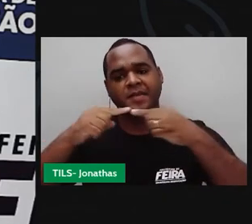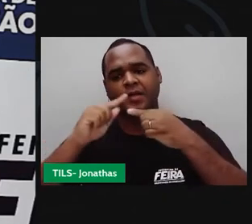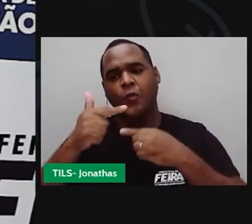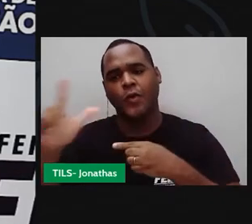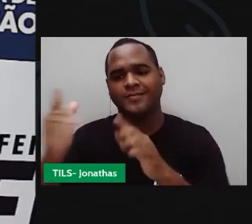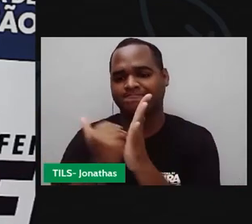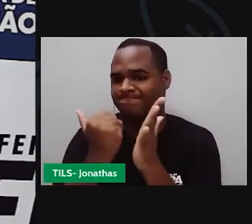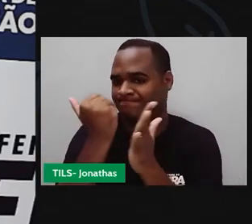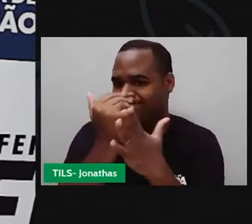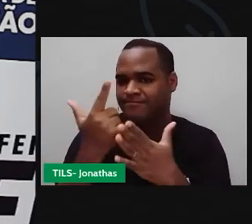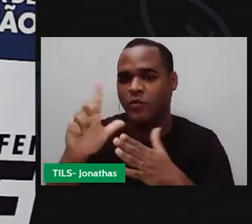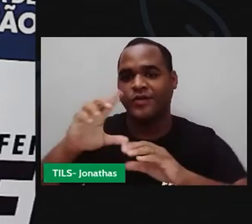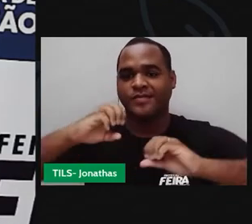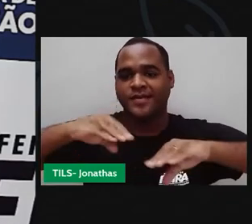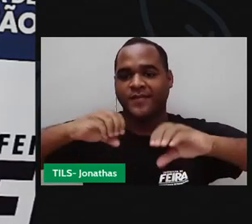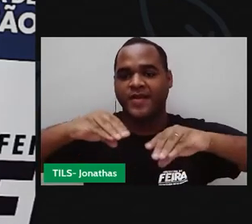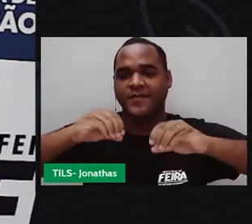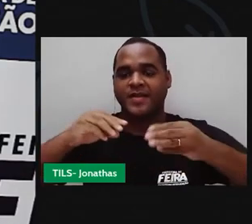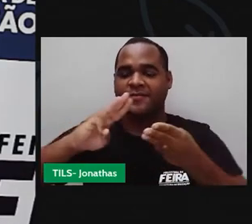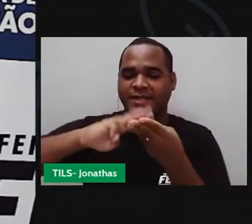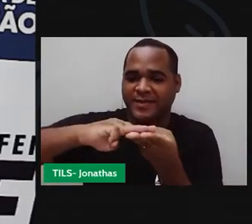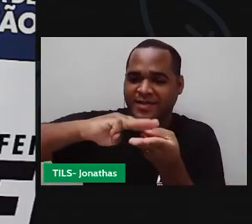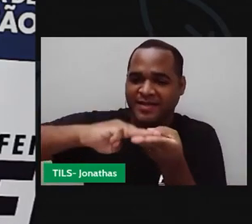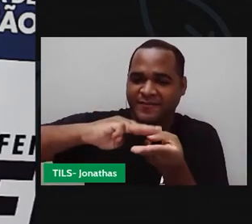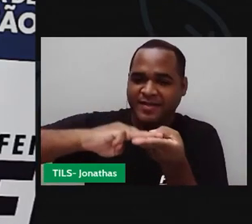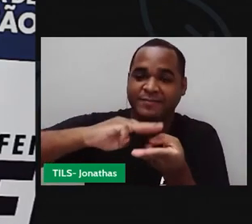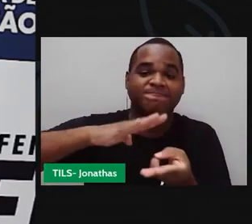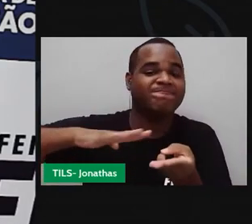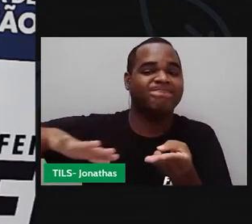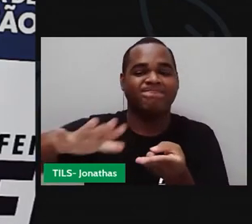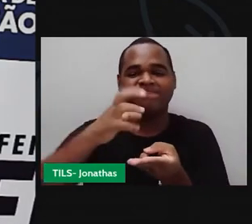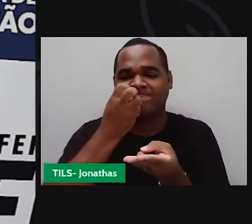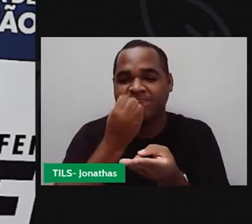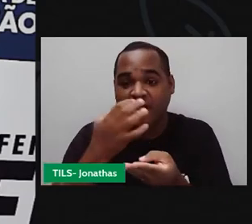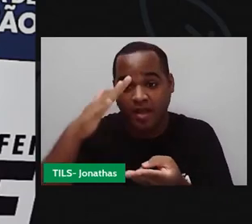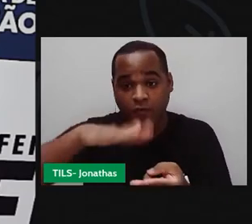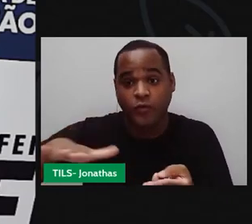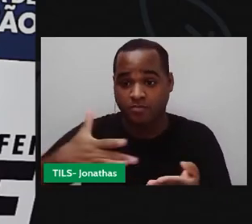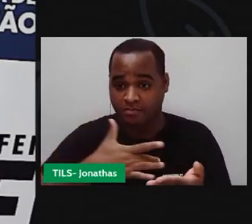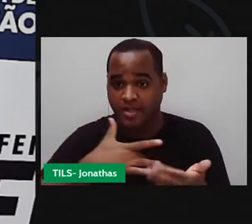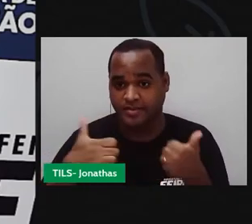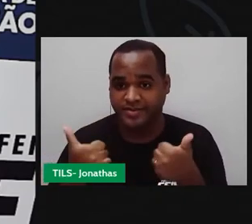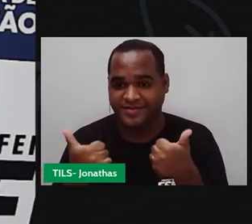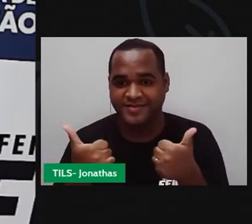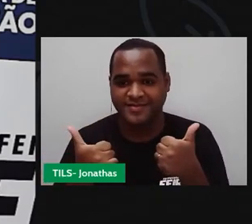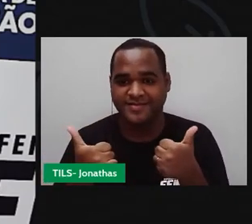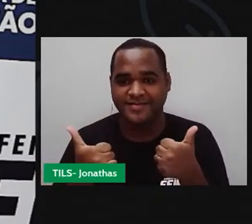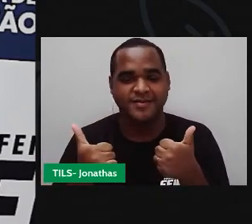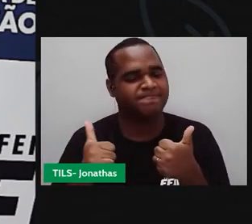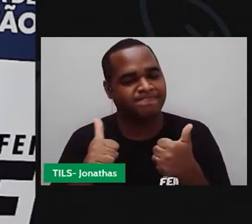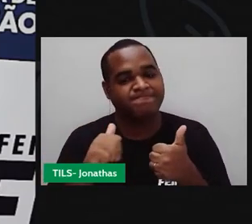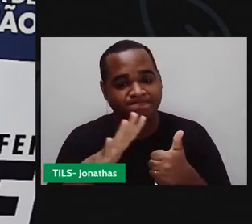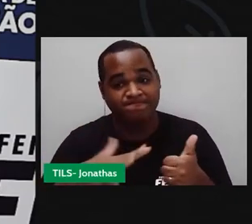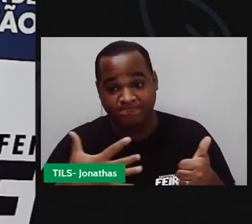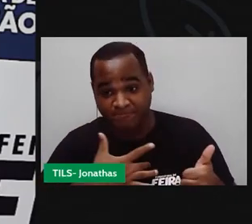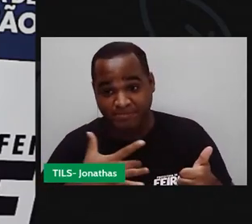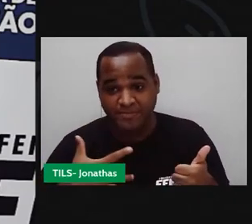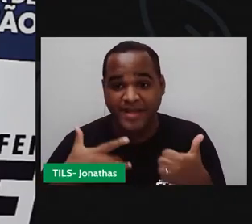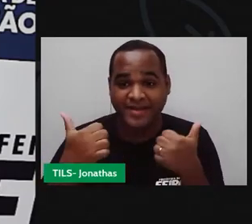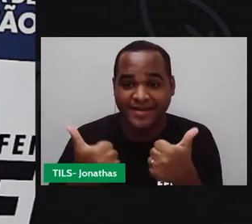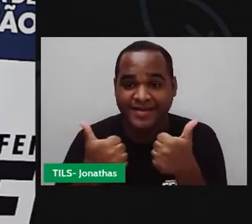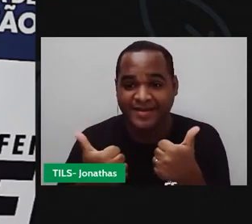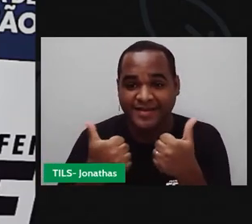uma de nossas aulas, aula de matemática. Tudo bem com você? Bom, tudo bem comigo?